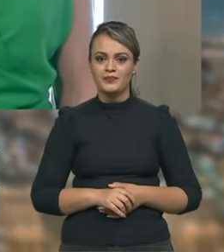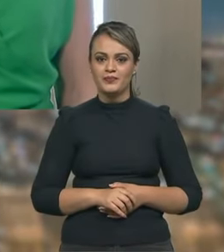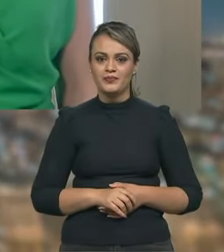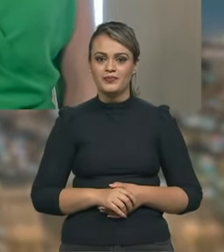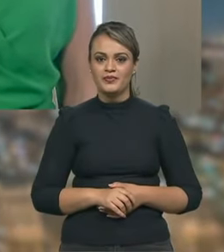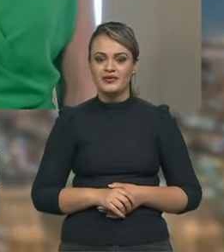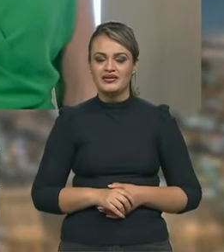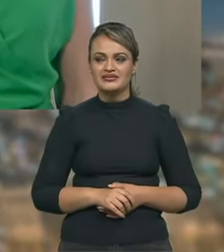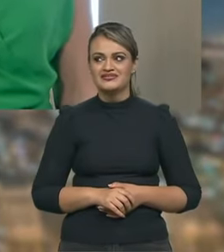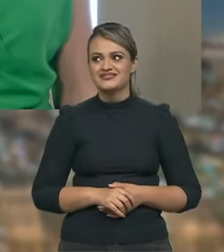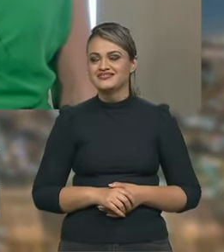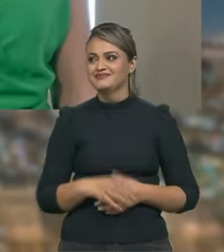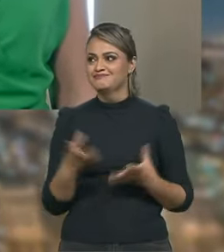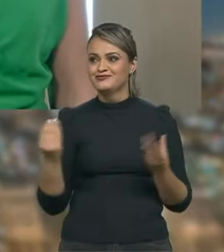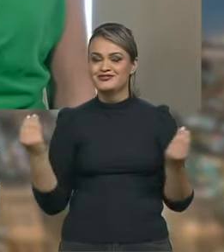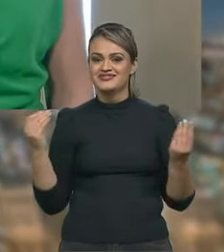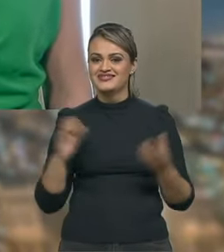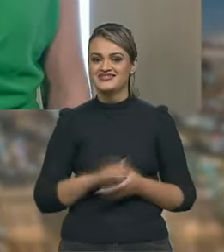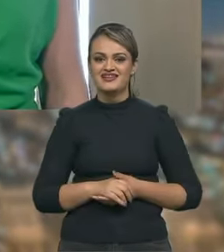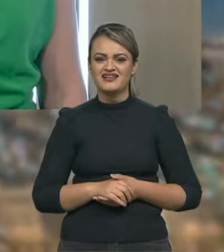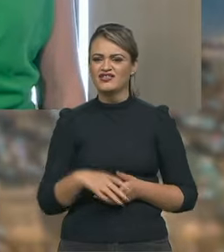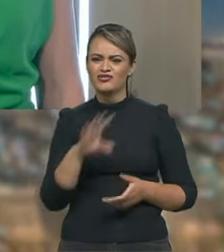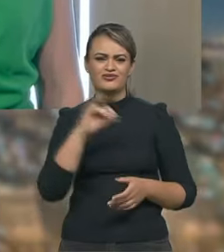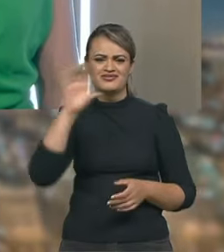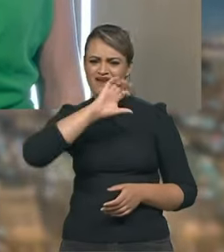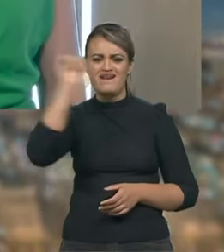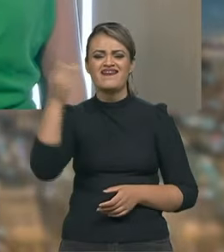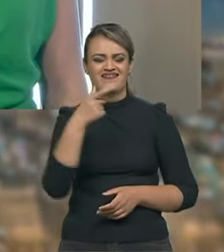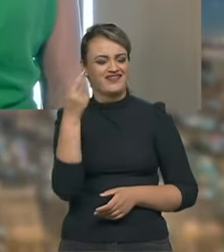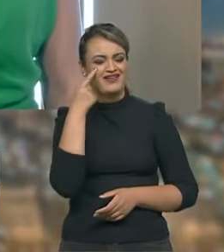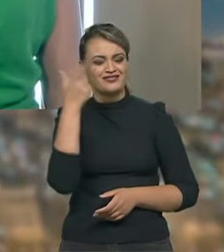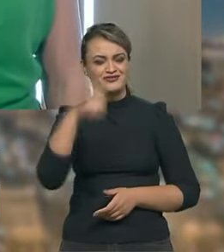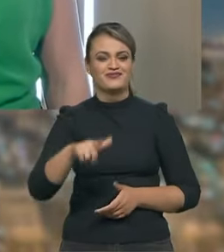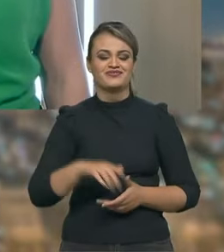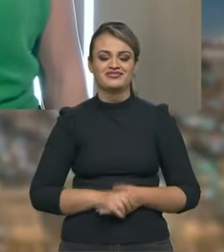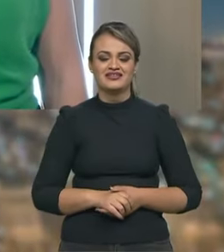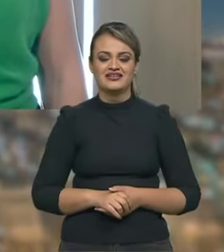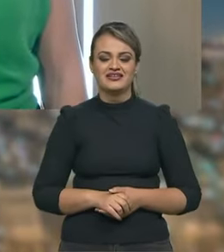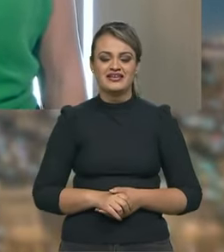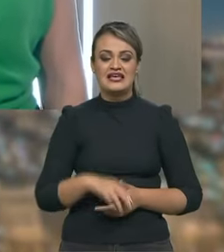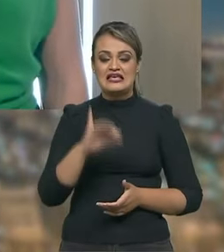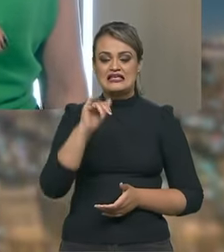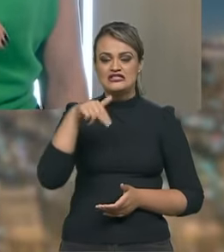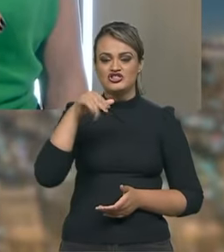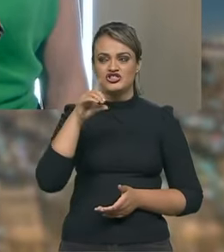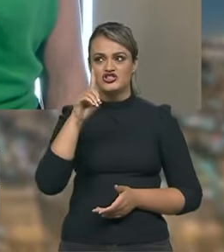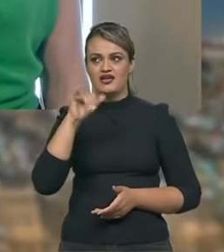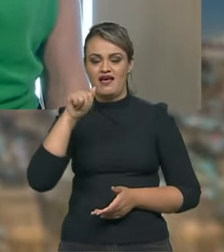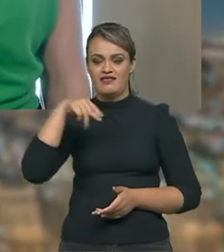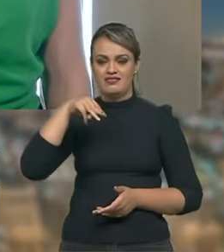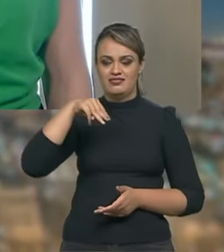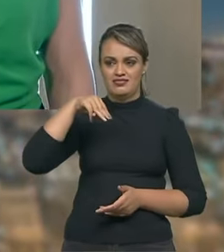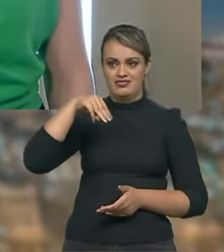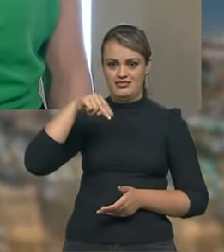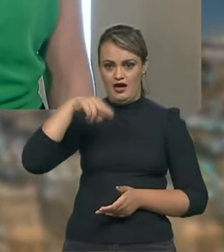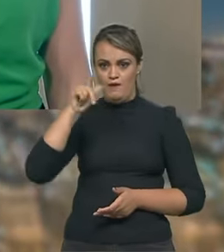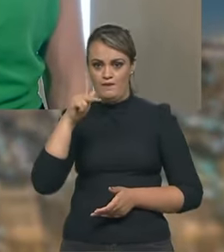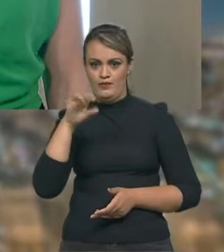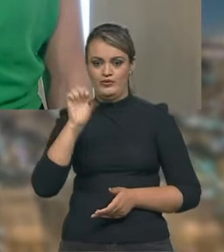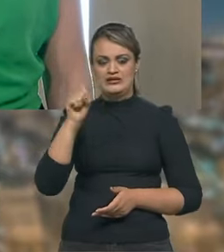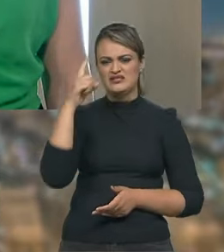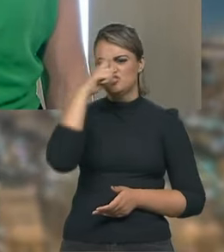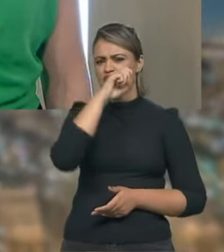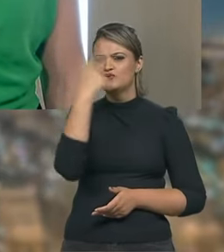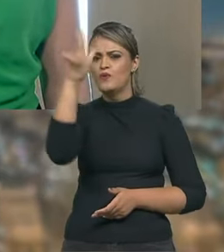vixe são tantas todas que eu ganhei fora Indianápolis qual foi o momento mais difícil da sua carreira?